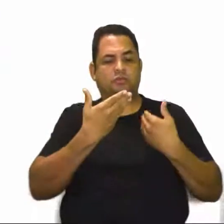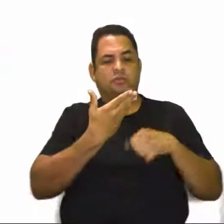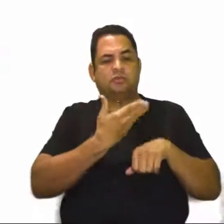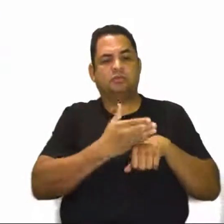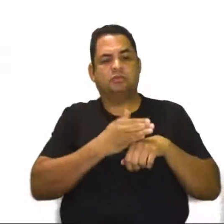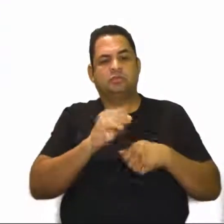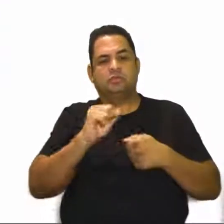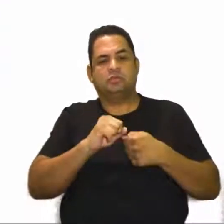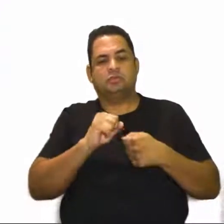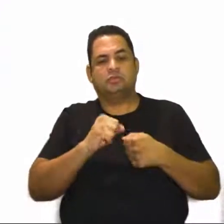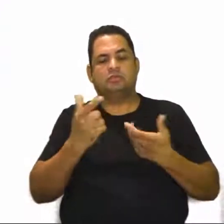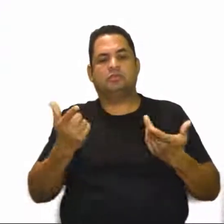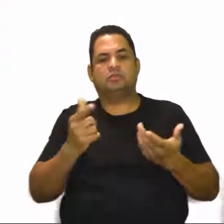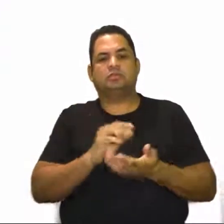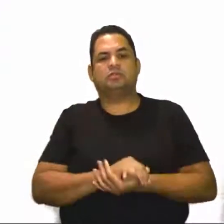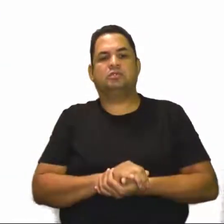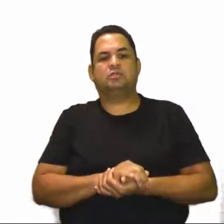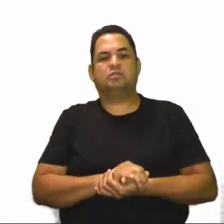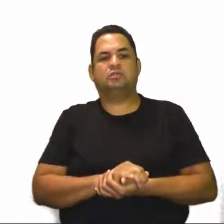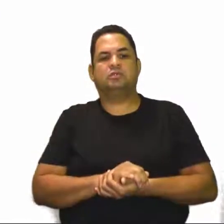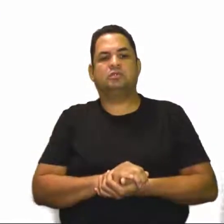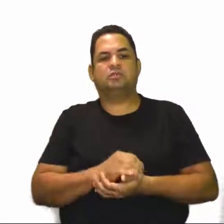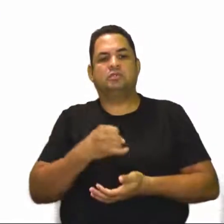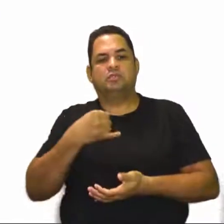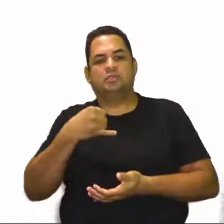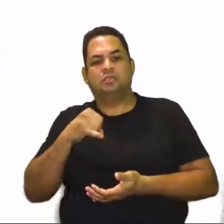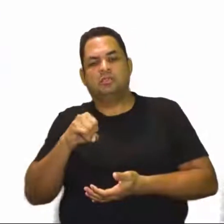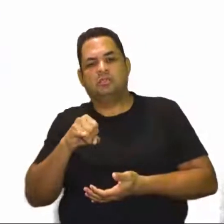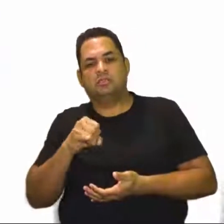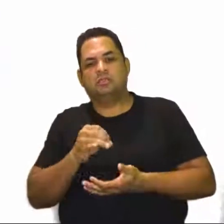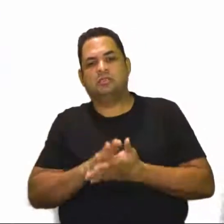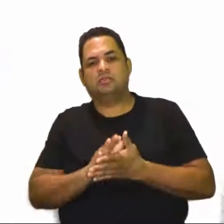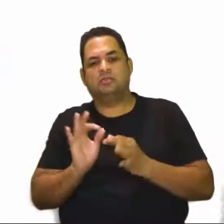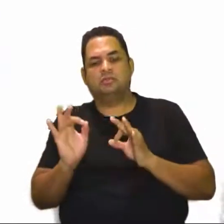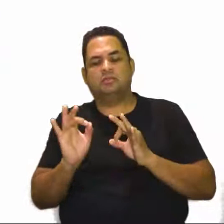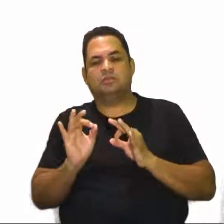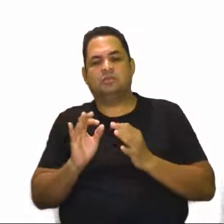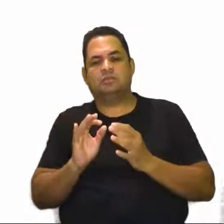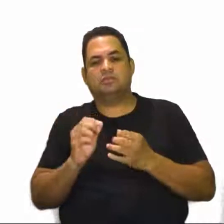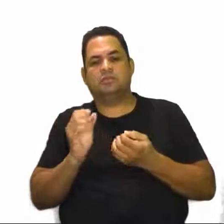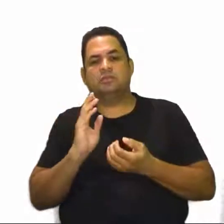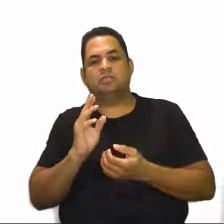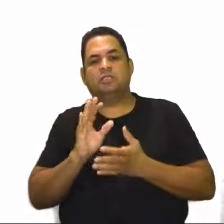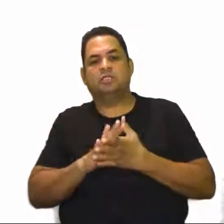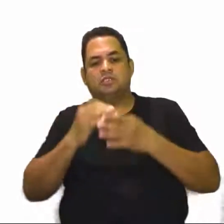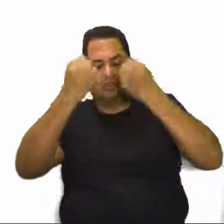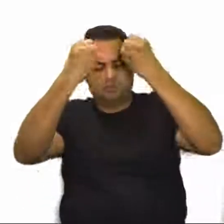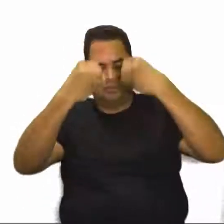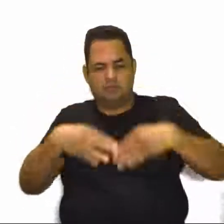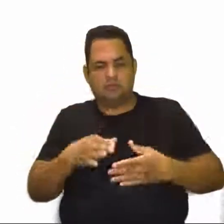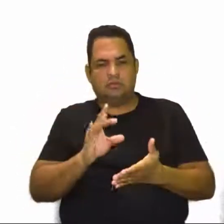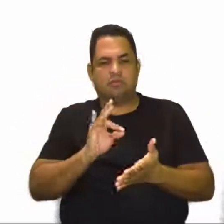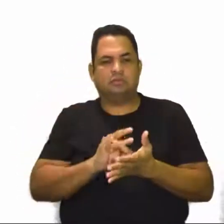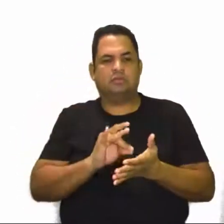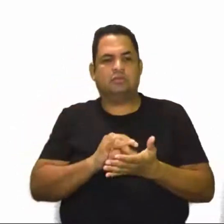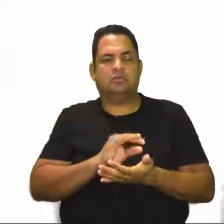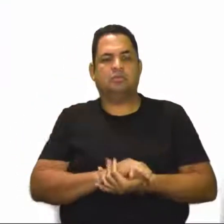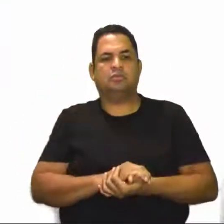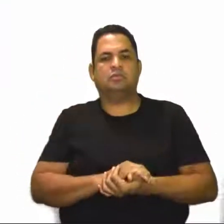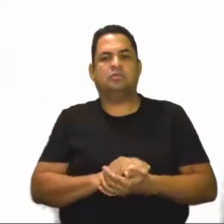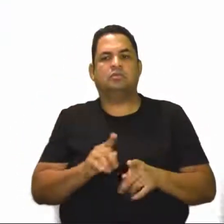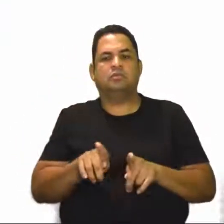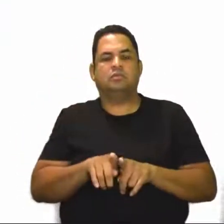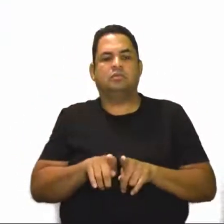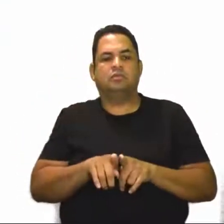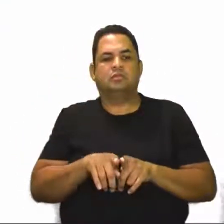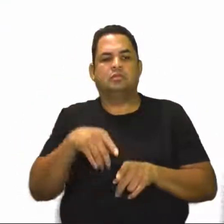realizando, o tipo de atividade. Então, se você abordar os princípios de treinamento, você já justifica aquela afirmativa. Você